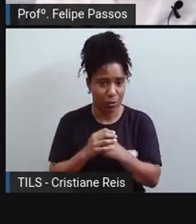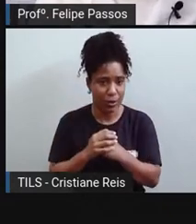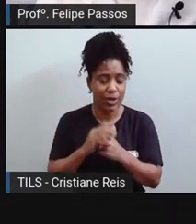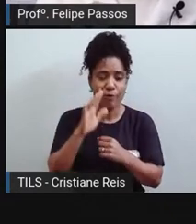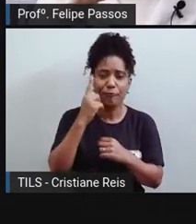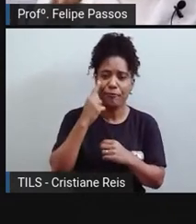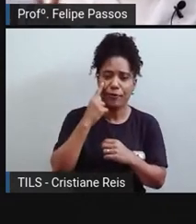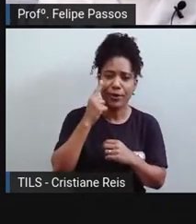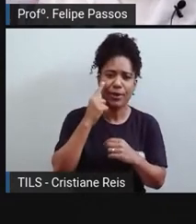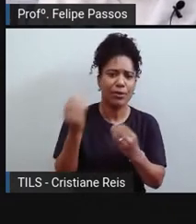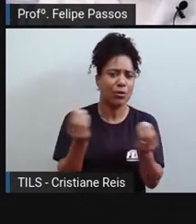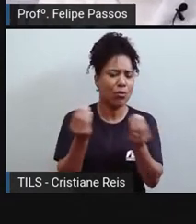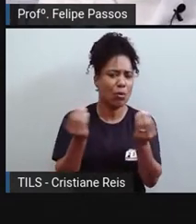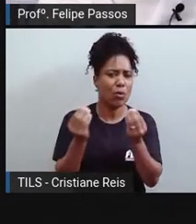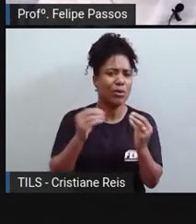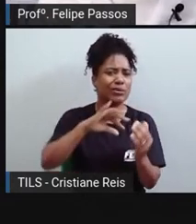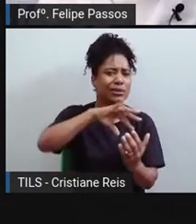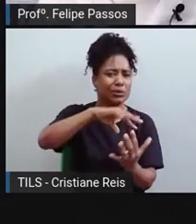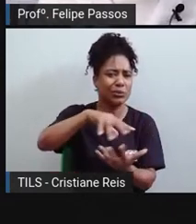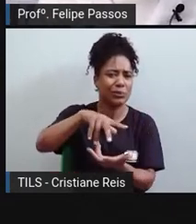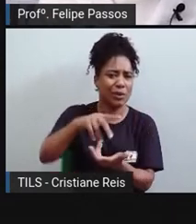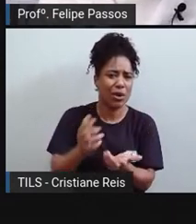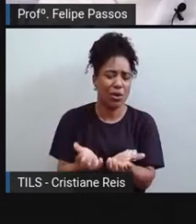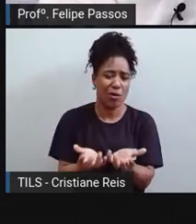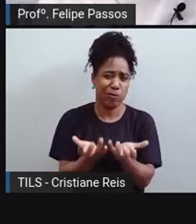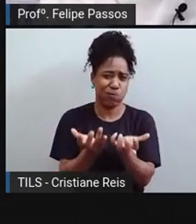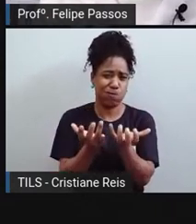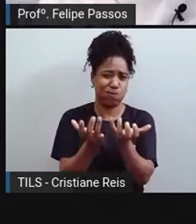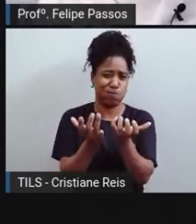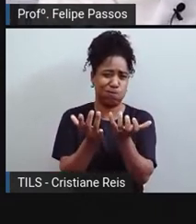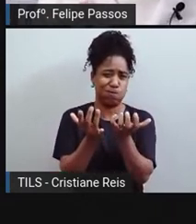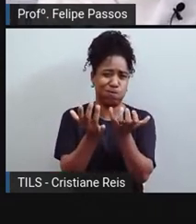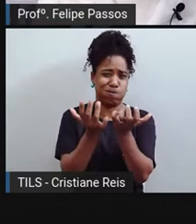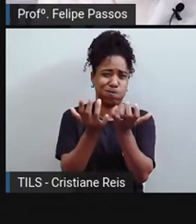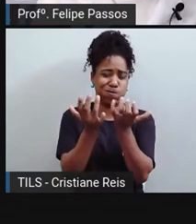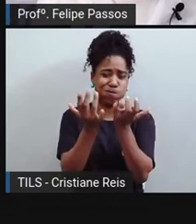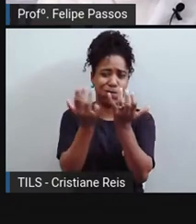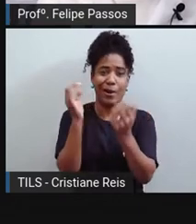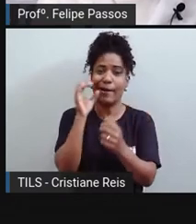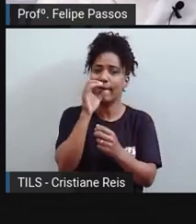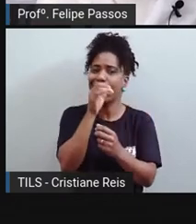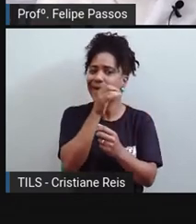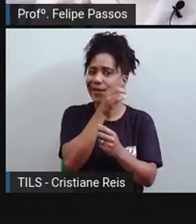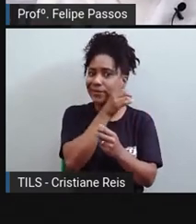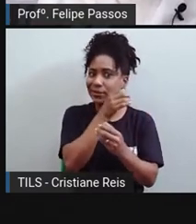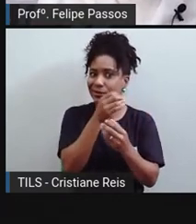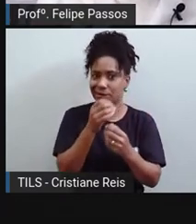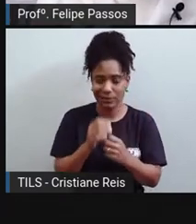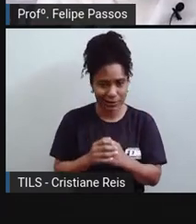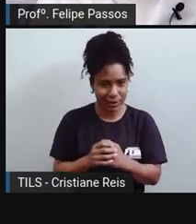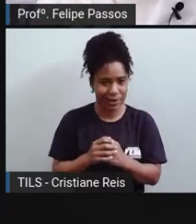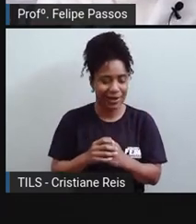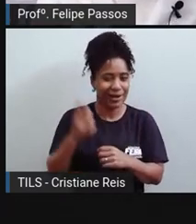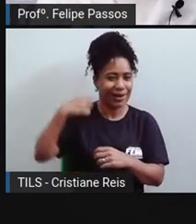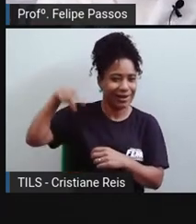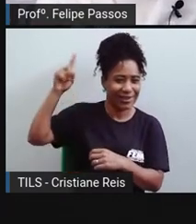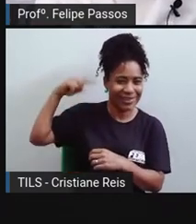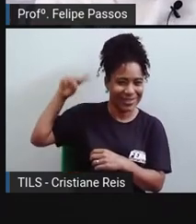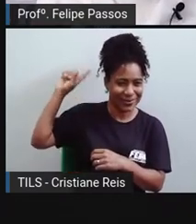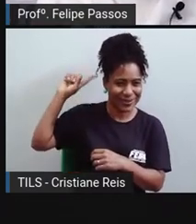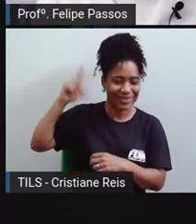Pense o seguinte, agora mais não, que agora já está quente, né? Mas, alguns meses atrás, a gente estava no inverno, você foi lá dormir